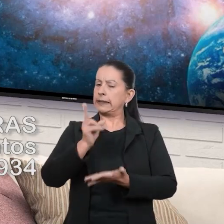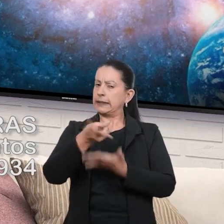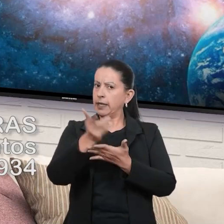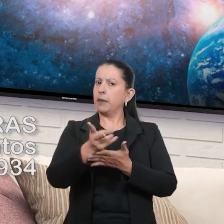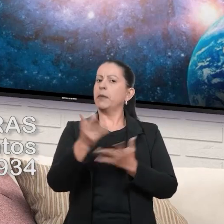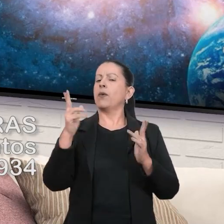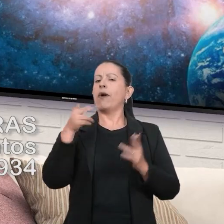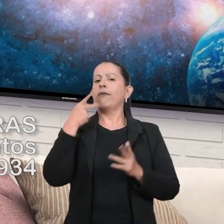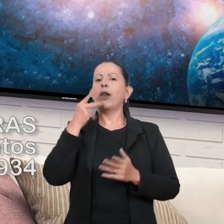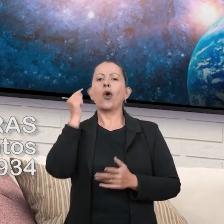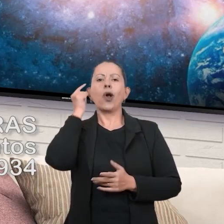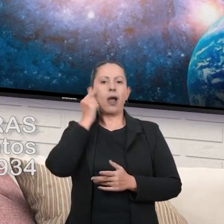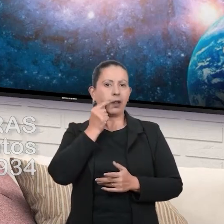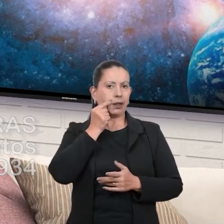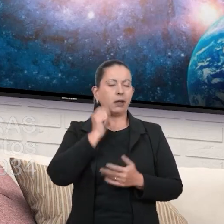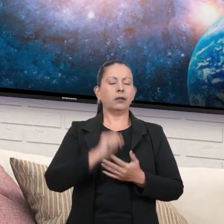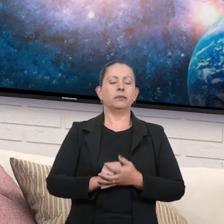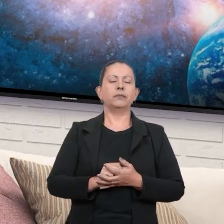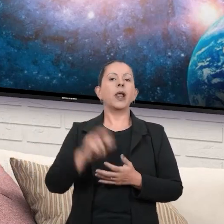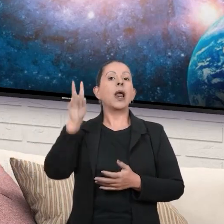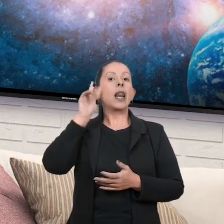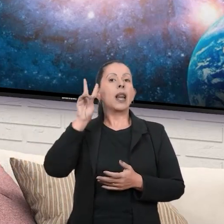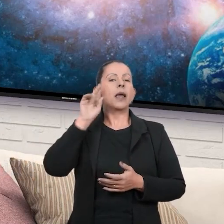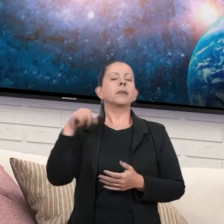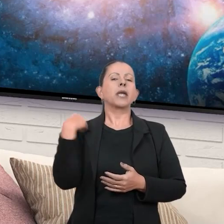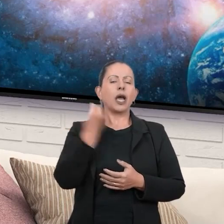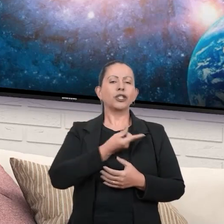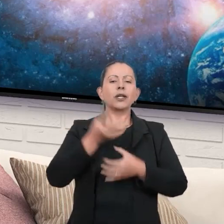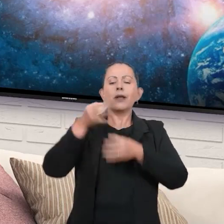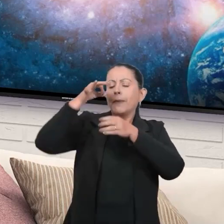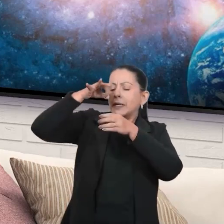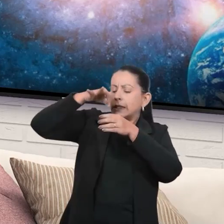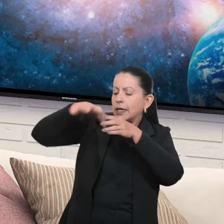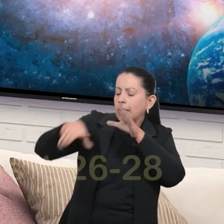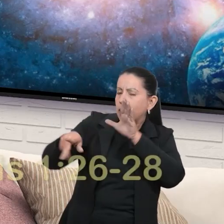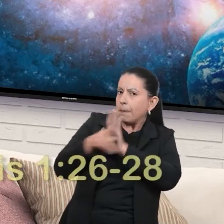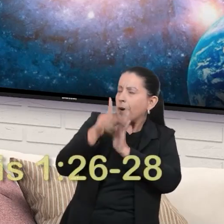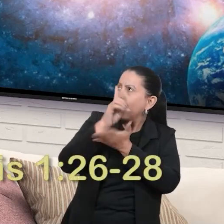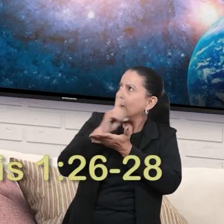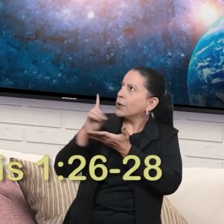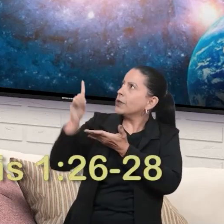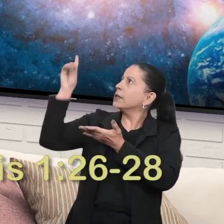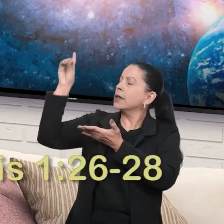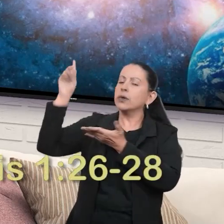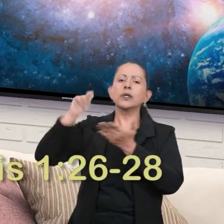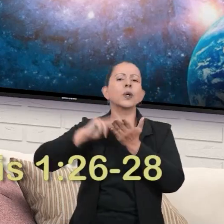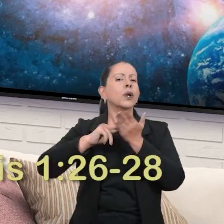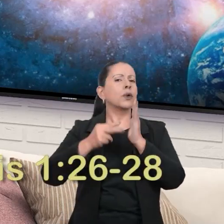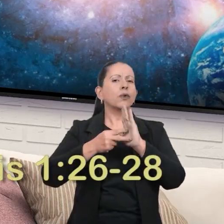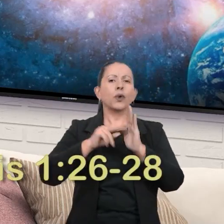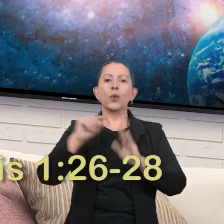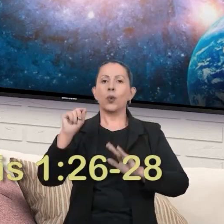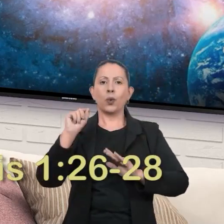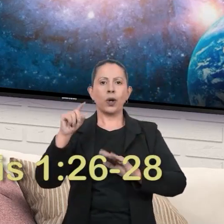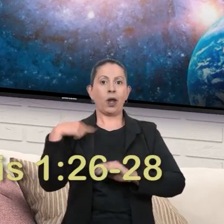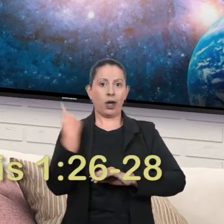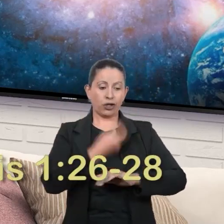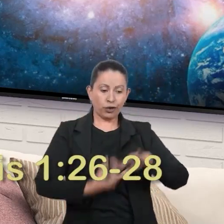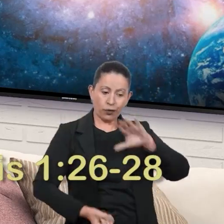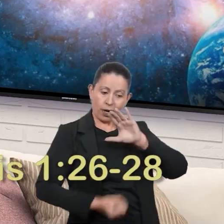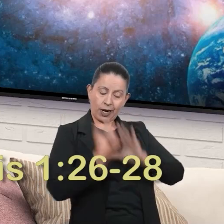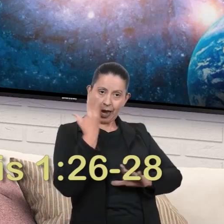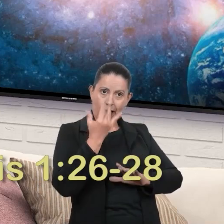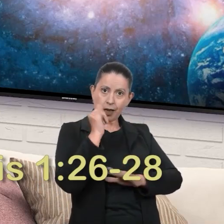Como disse Kardec. Lembre-se, somos uma centelha divina. O que significa isso? Fomos